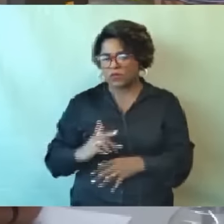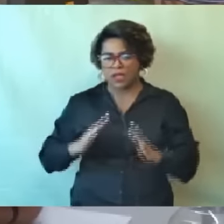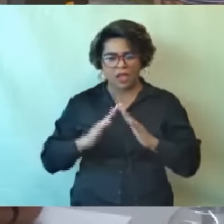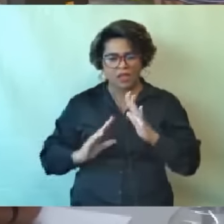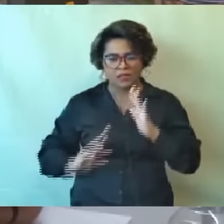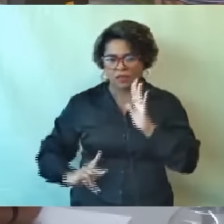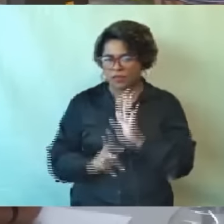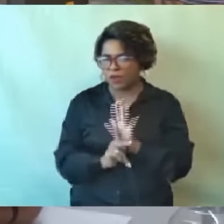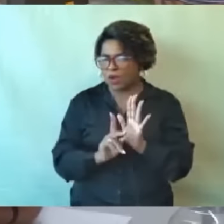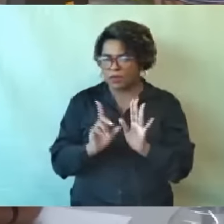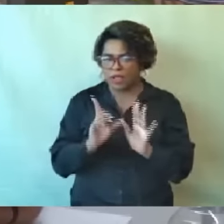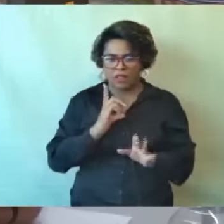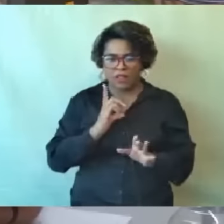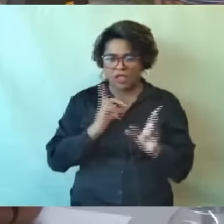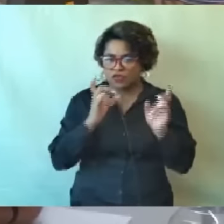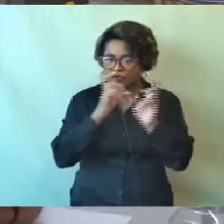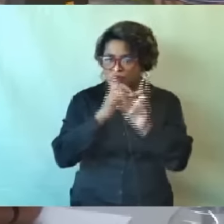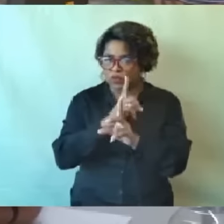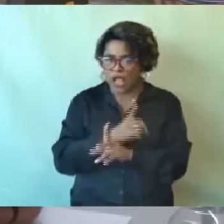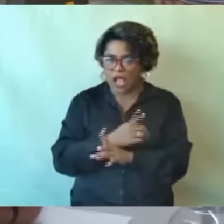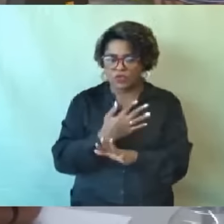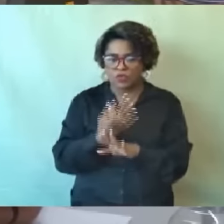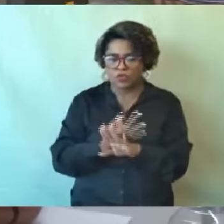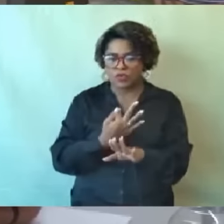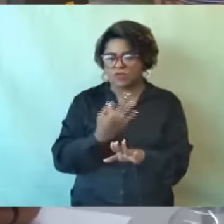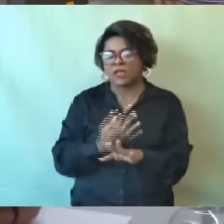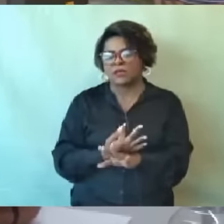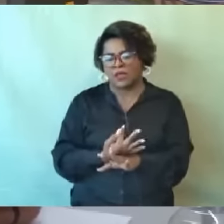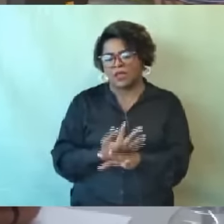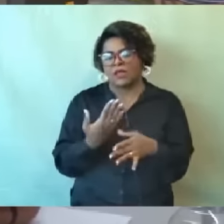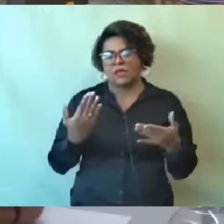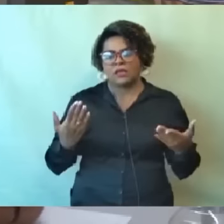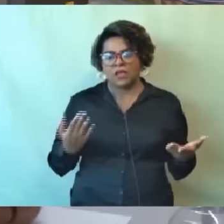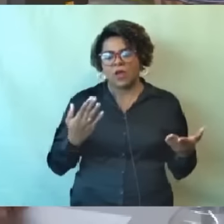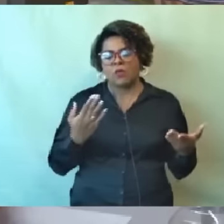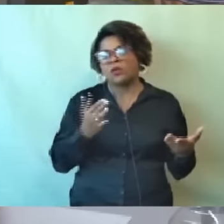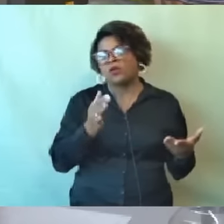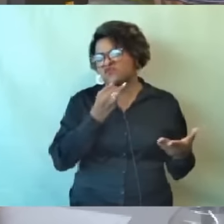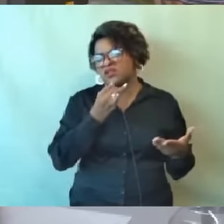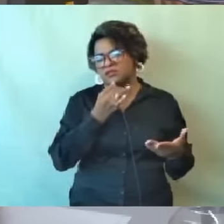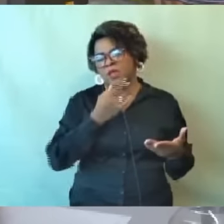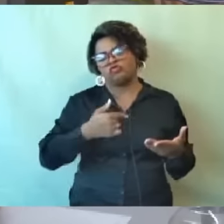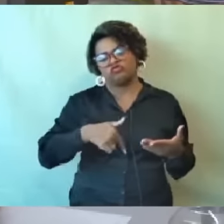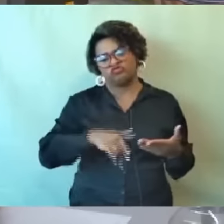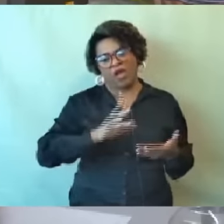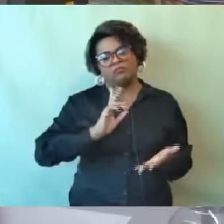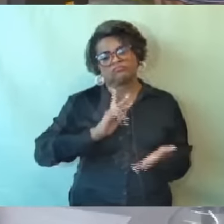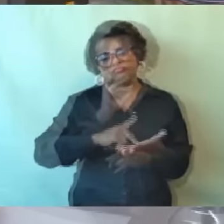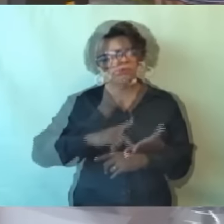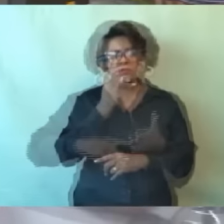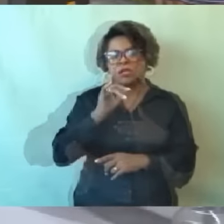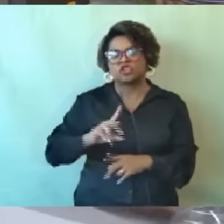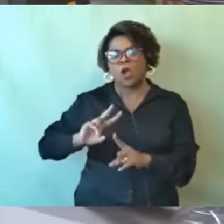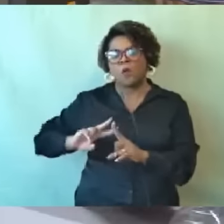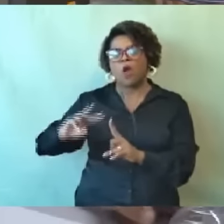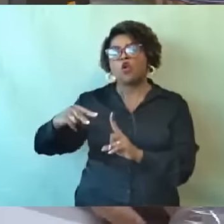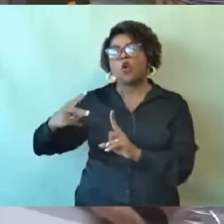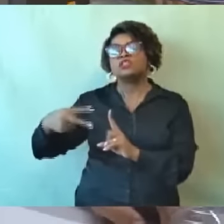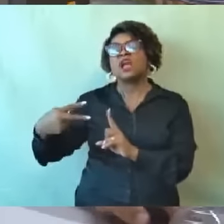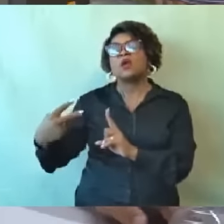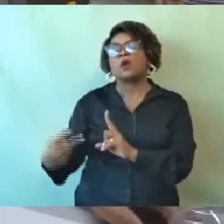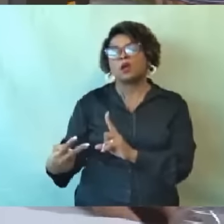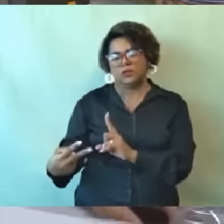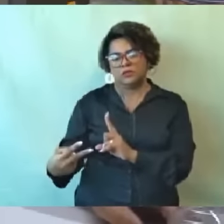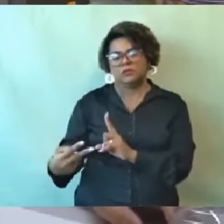destino quando a política econômica, quando a política social caminha mal no Brasil. E, para